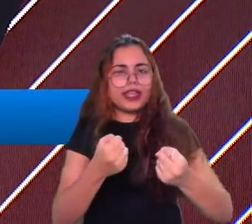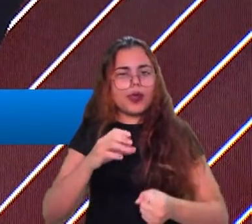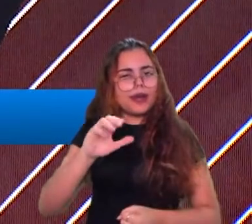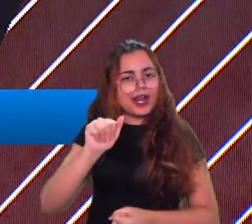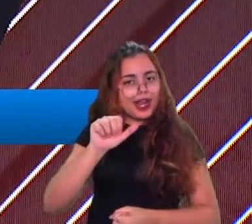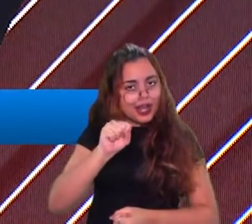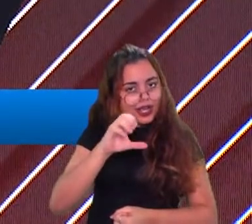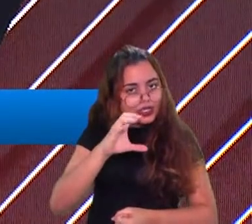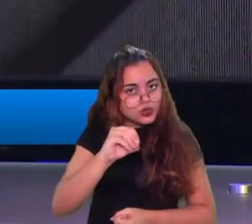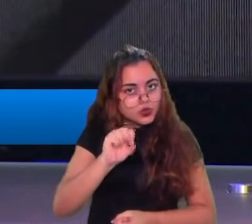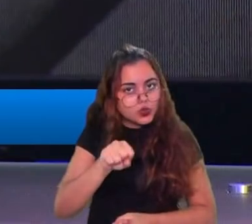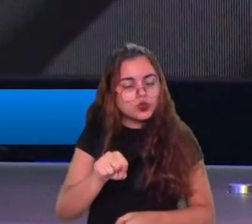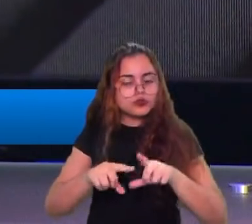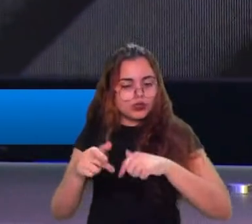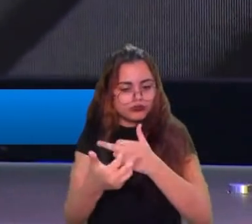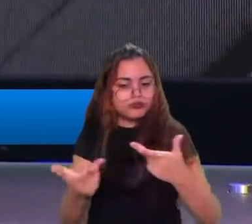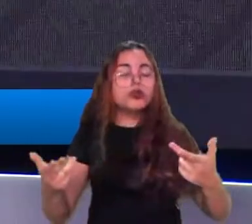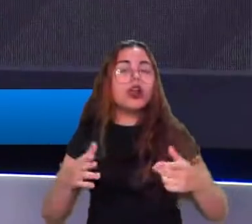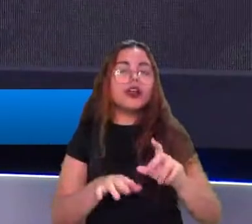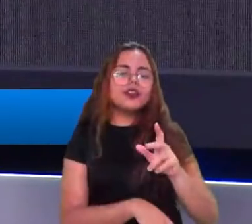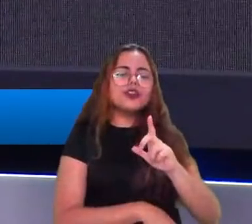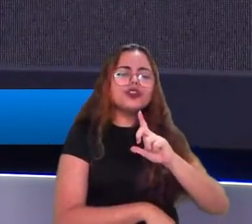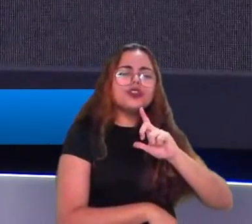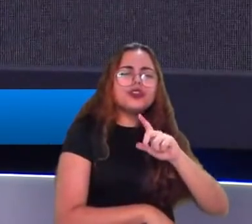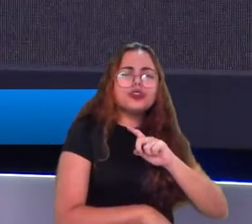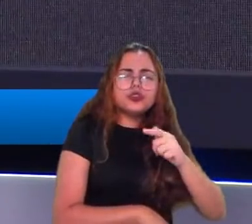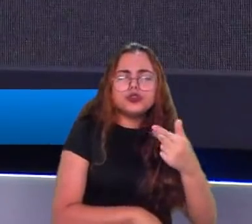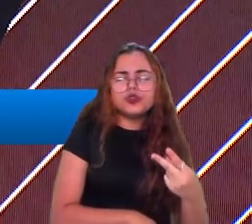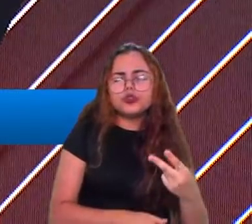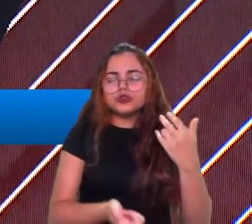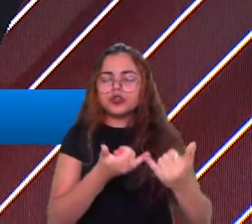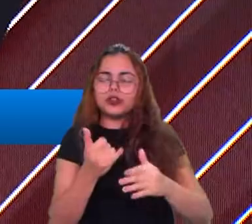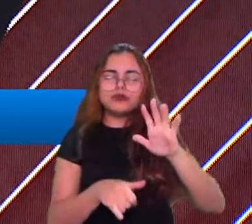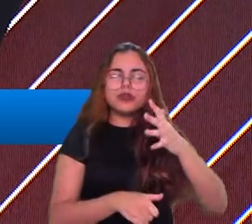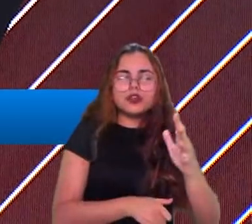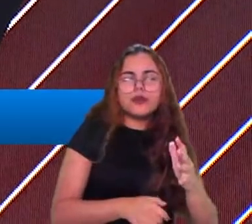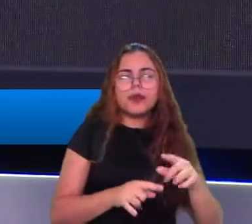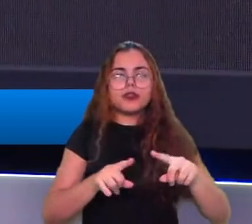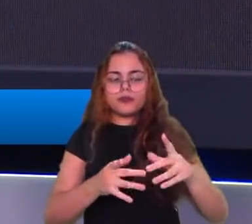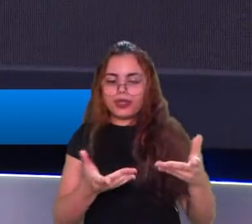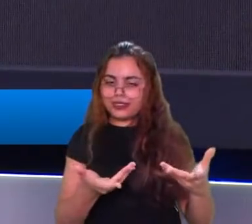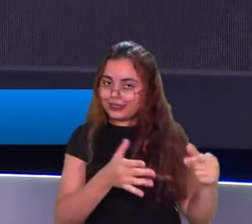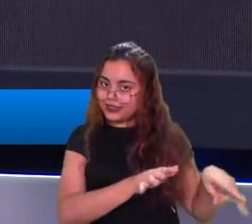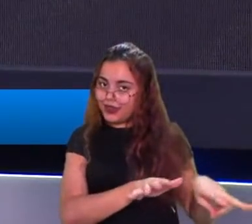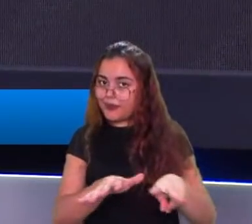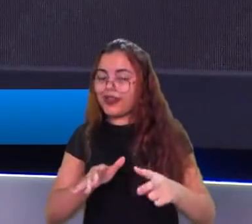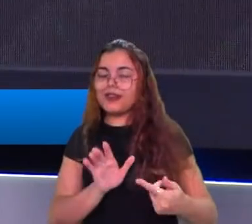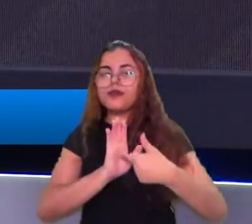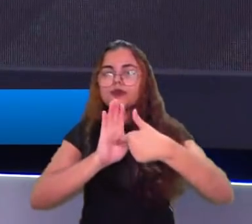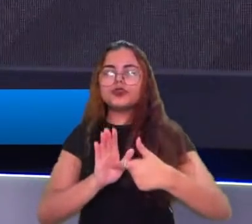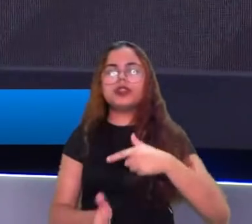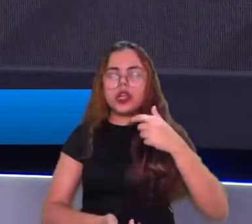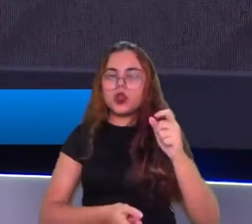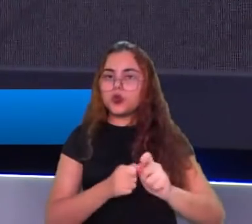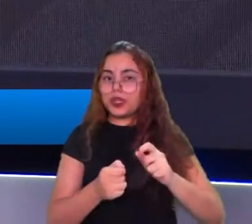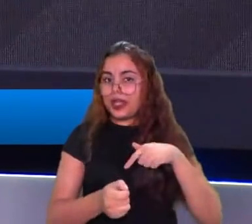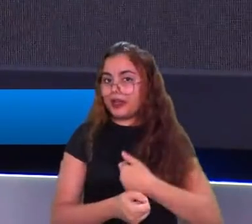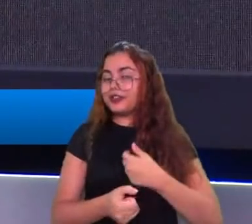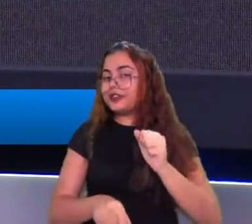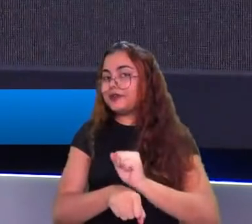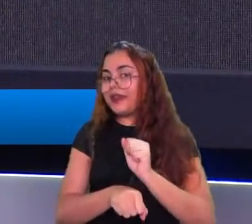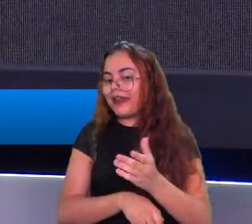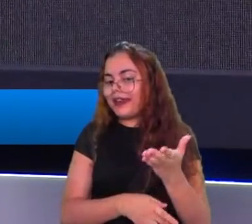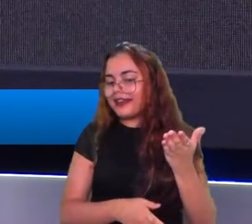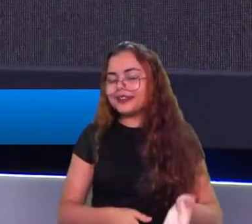menos ali até então mas começaram essa semana mostrando aquilo que a gente espera deles, né e jogando o mapa, né mostrando aí que